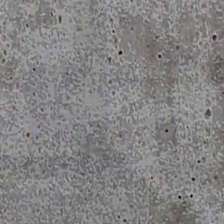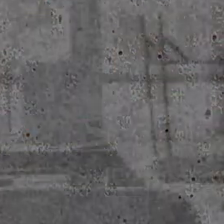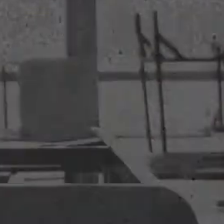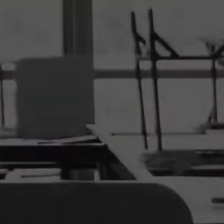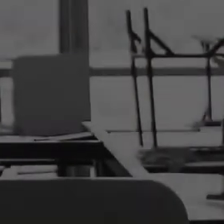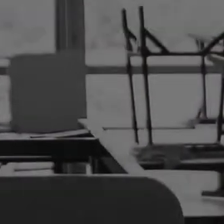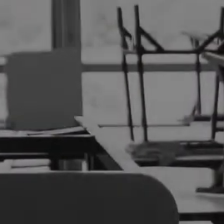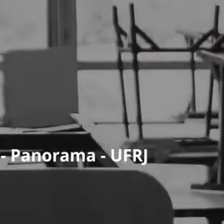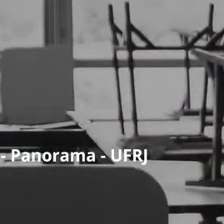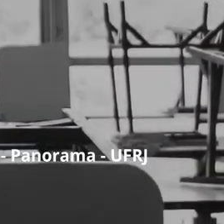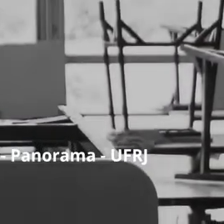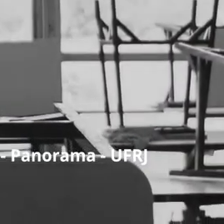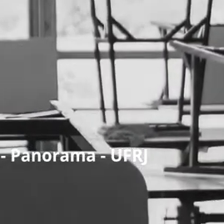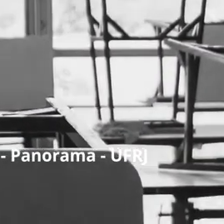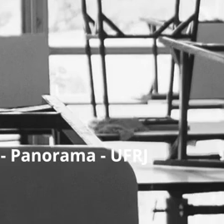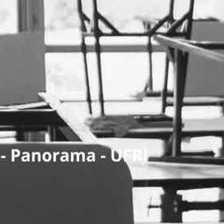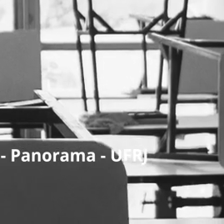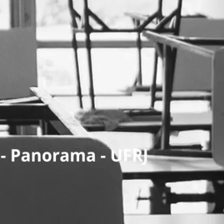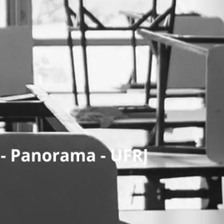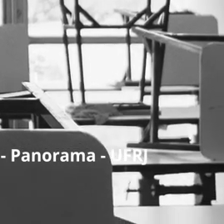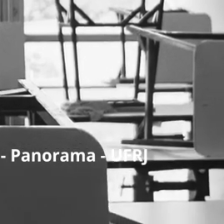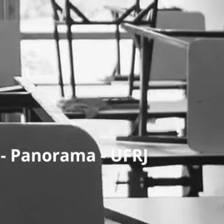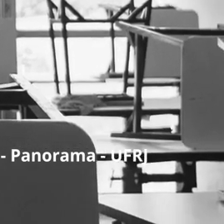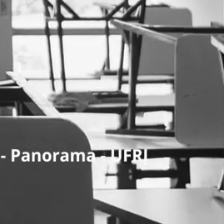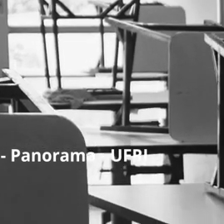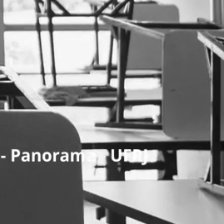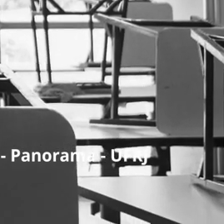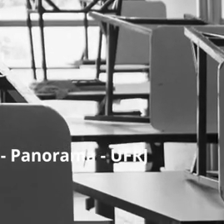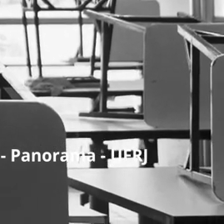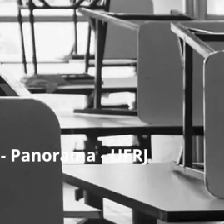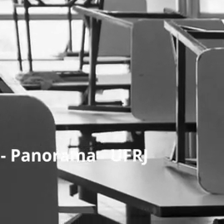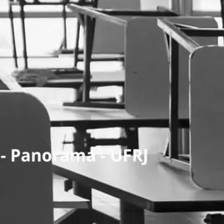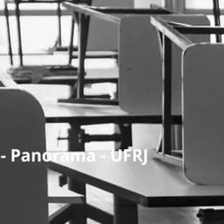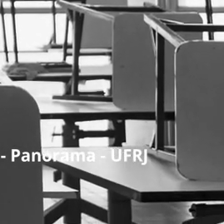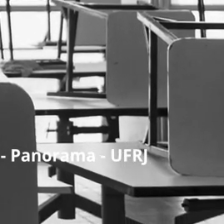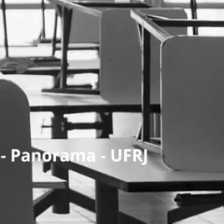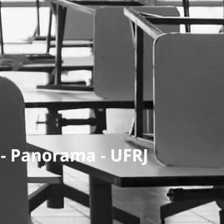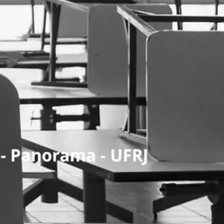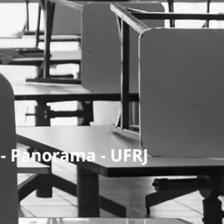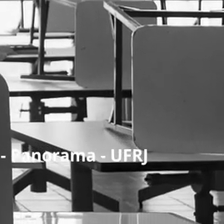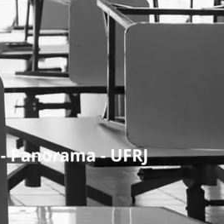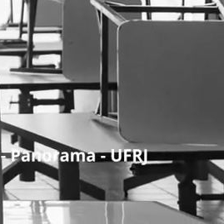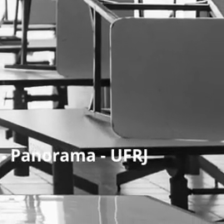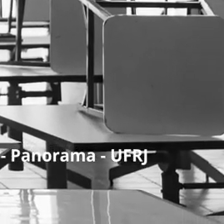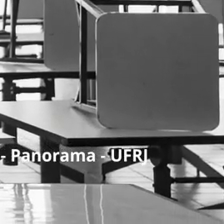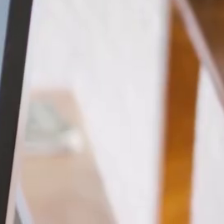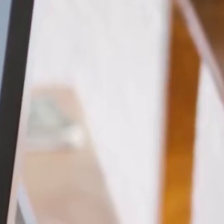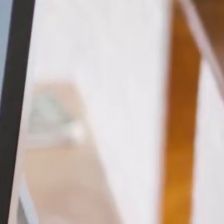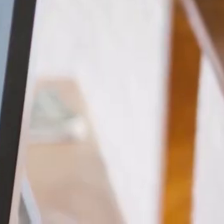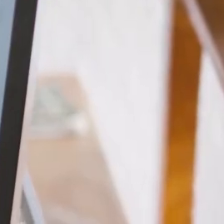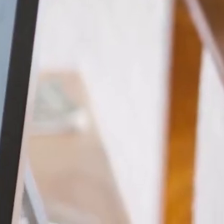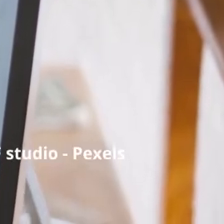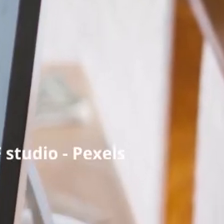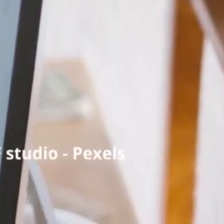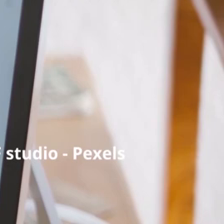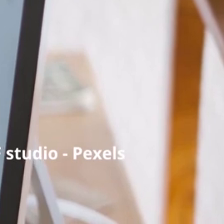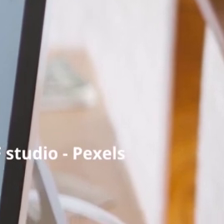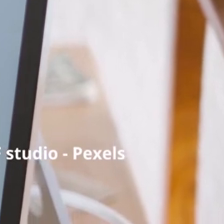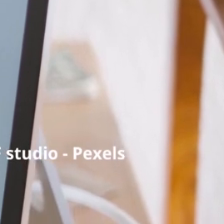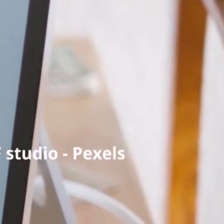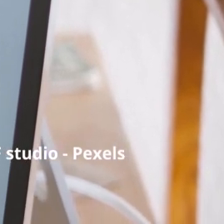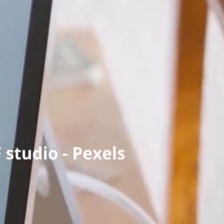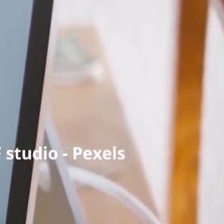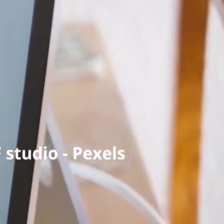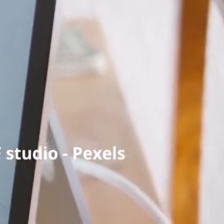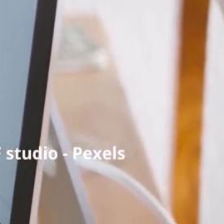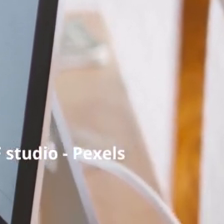É difícil conceber que o mundo voltará à normalidade e que o ensino se dará exatamente como antes. Não são apenas novas